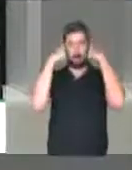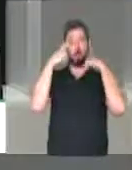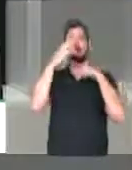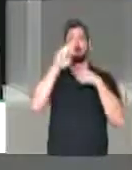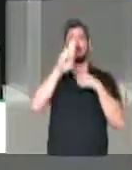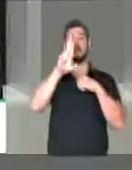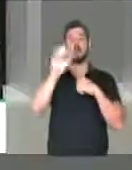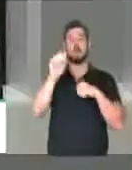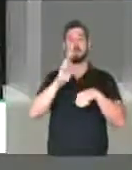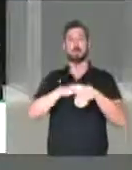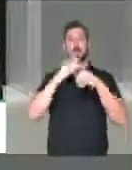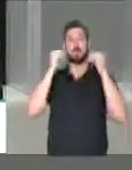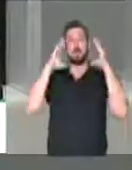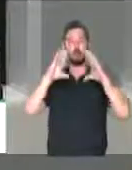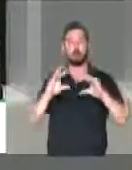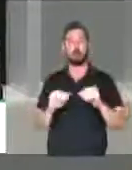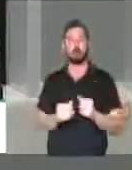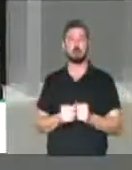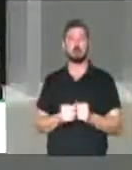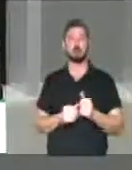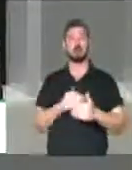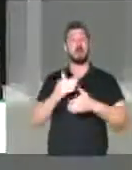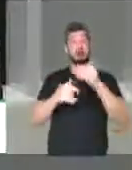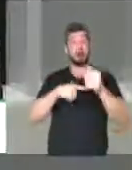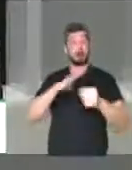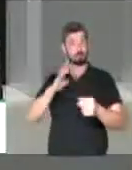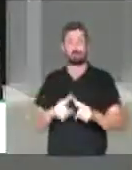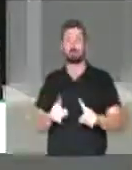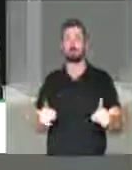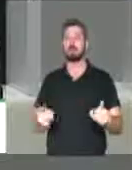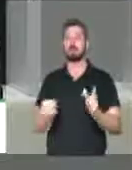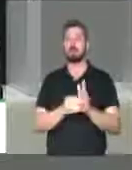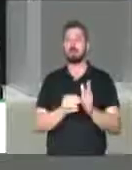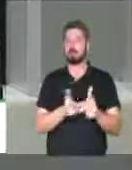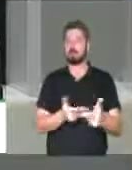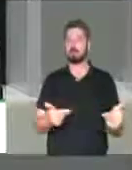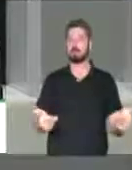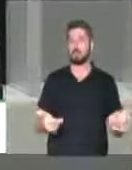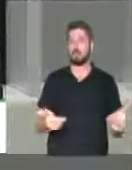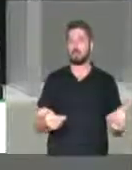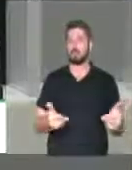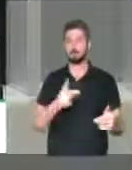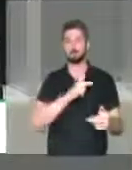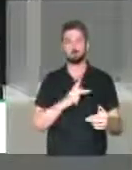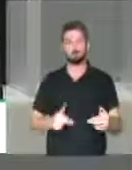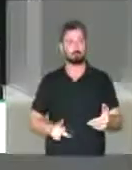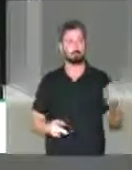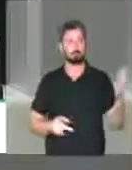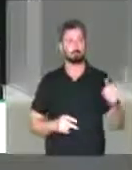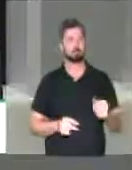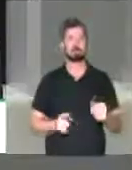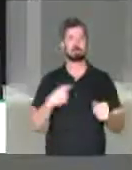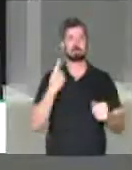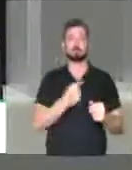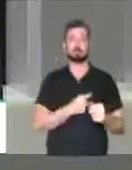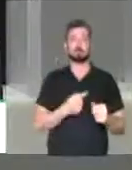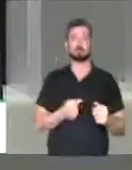perucas mais confortáveis. Avançamos, mas ainda há por fazer, senhor presidente.